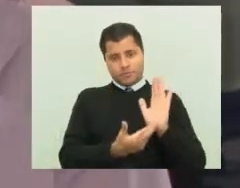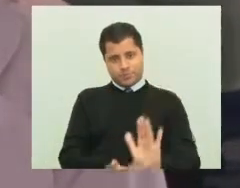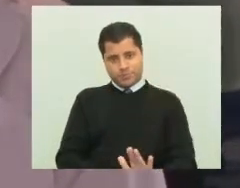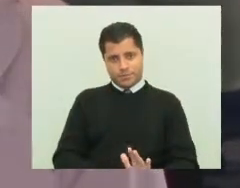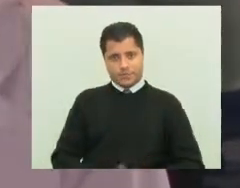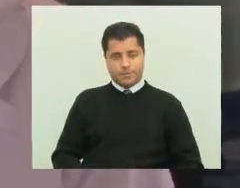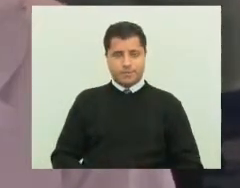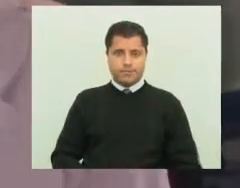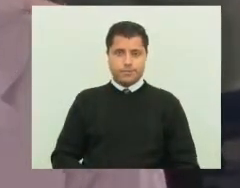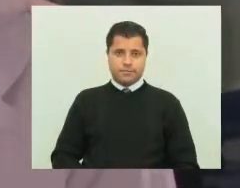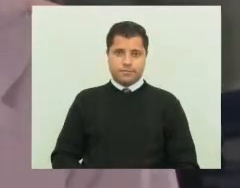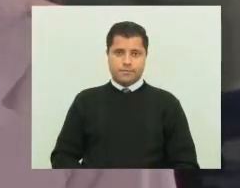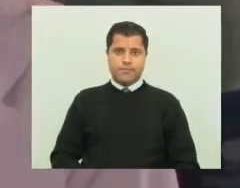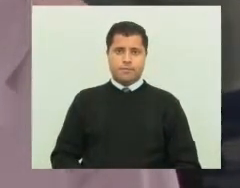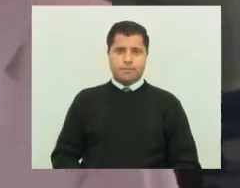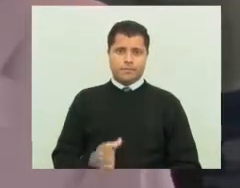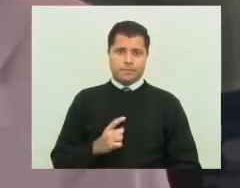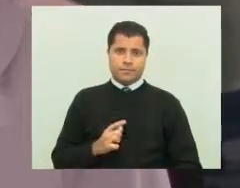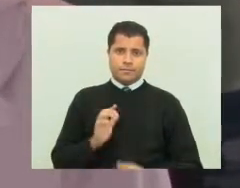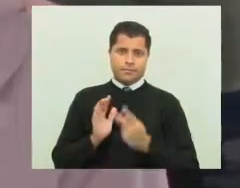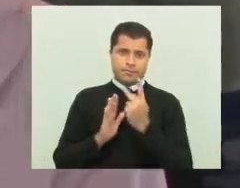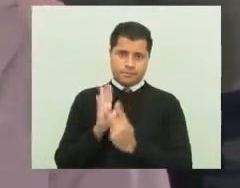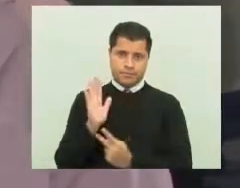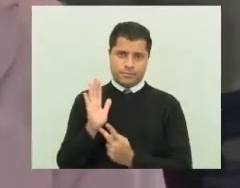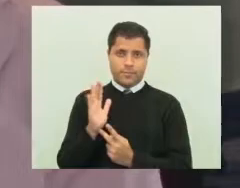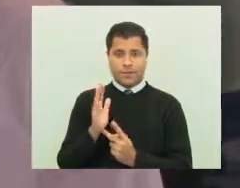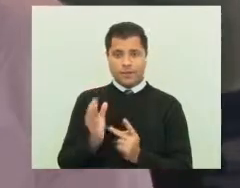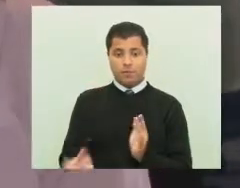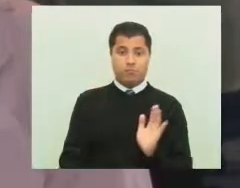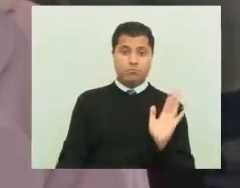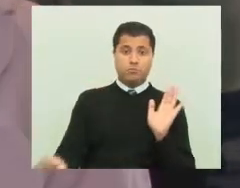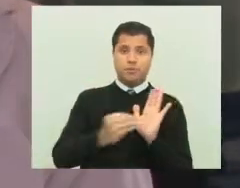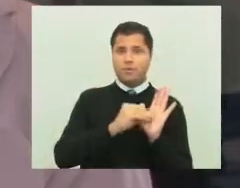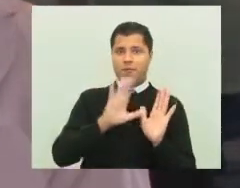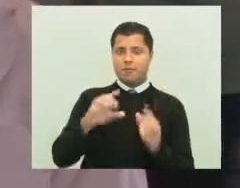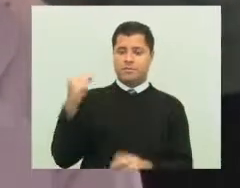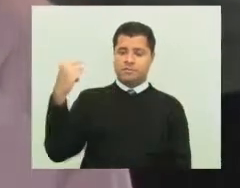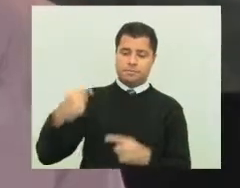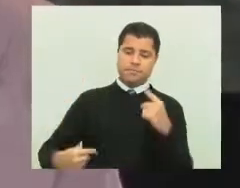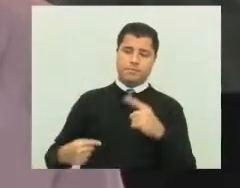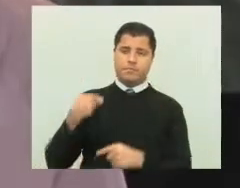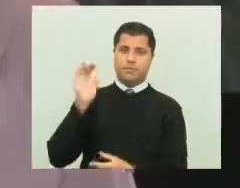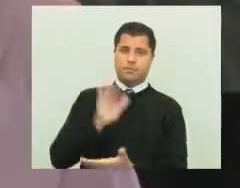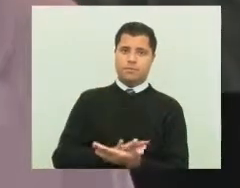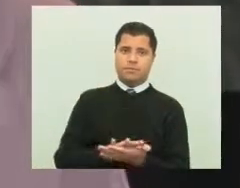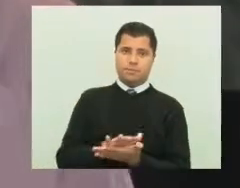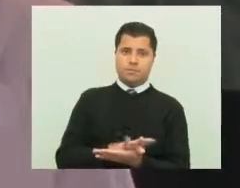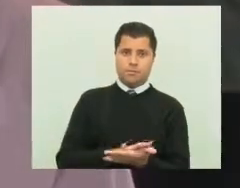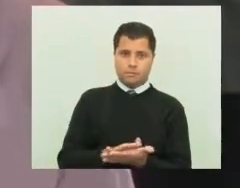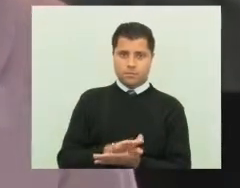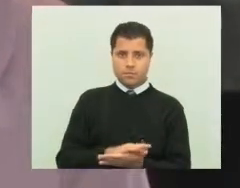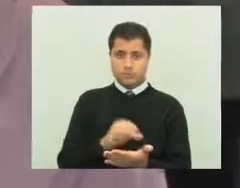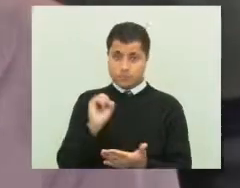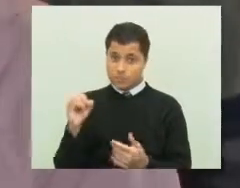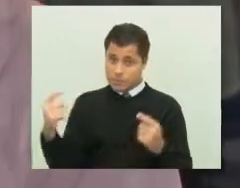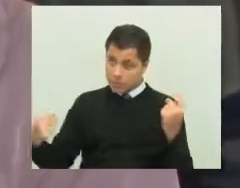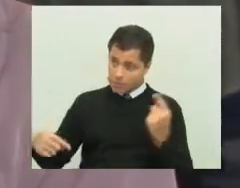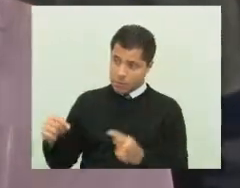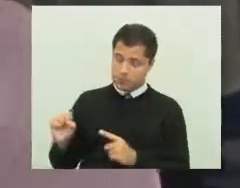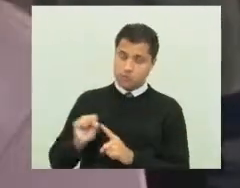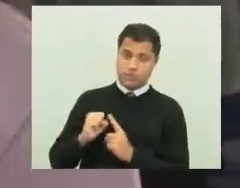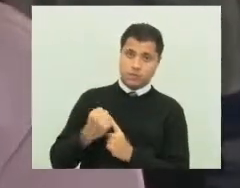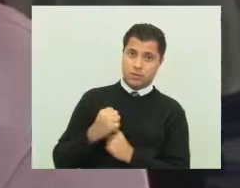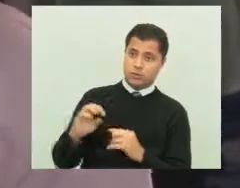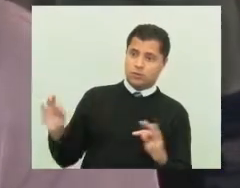Então, é um projeto que foi colocado na pauta e não houve um debate. Então, se fosse para a gente fazer um debate na sociedade, eu até pedi que